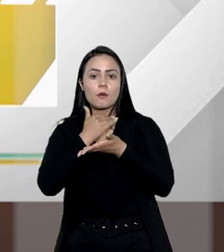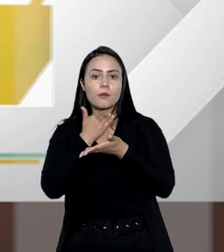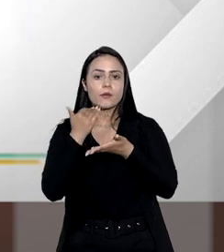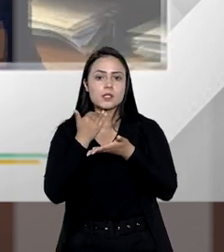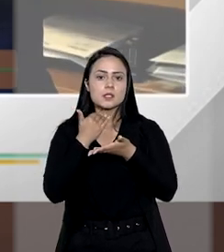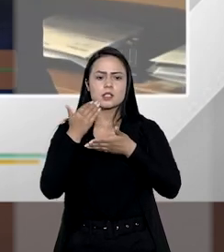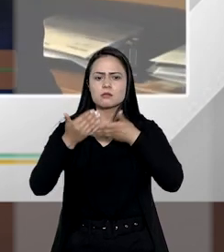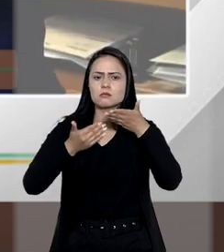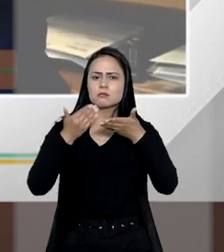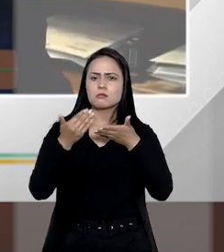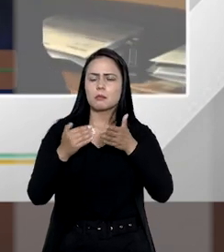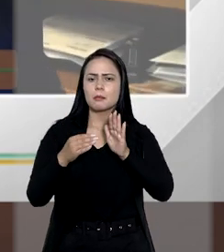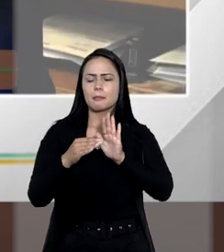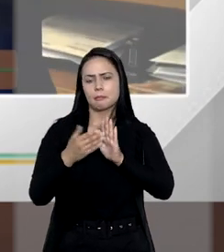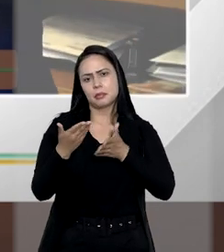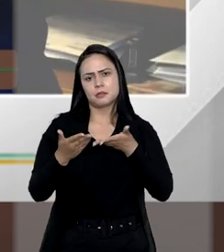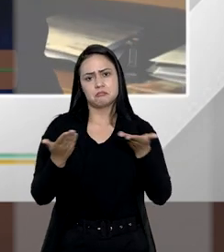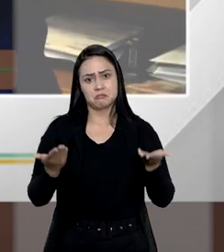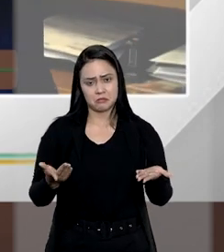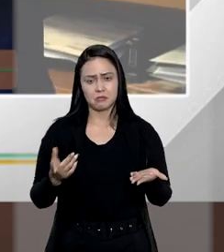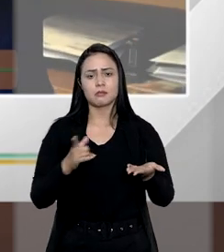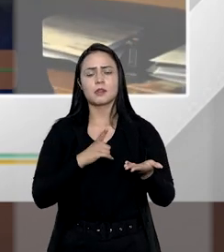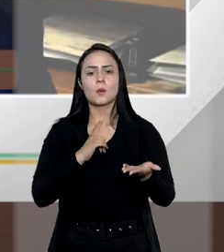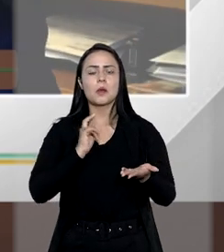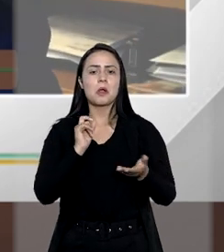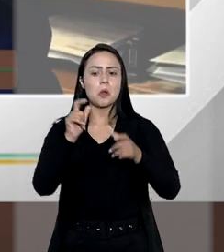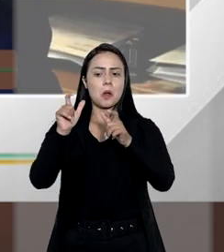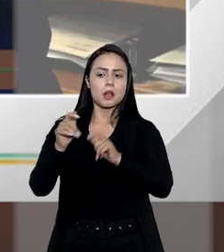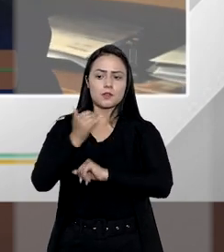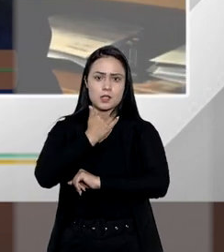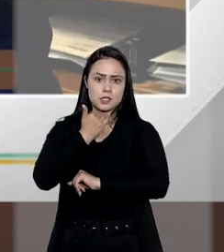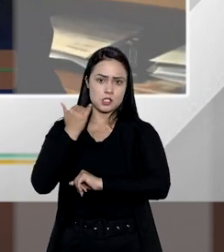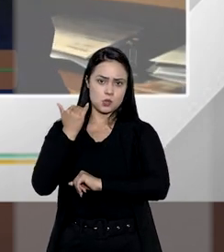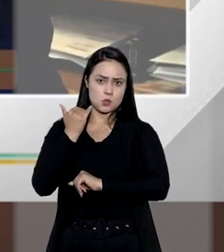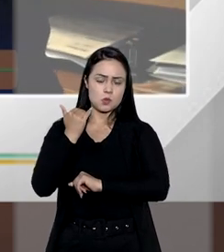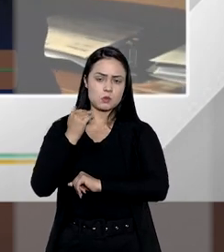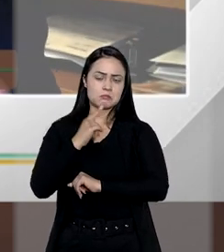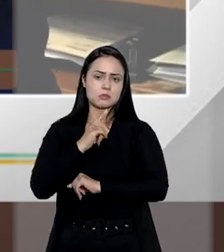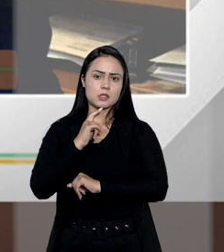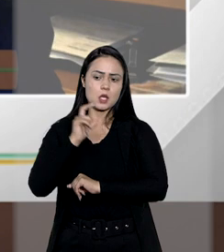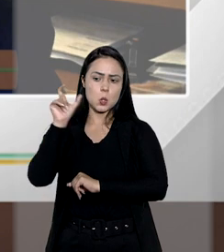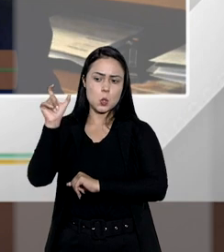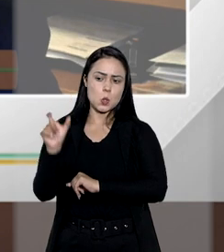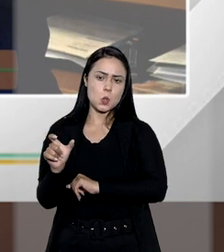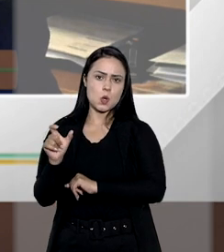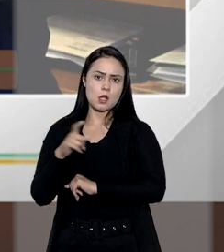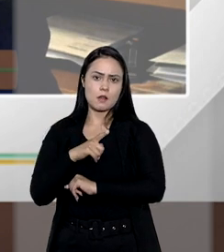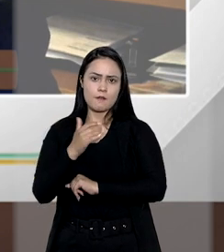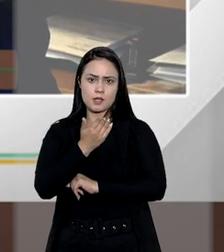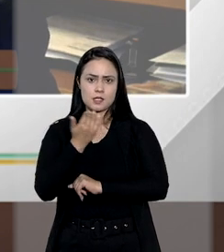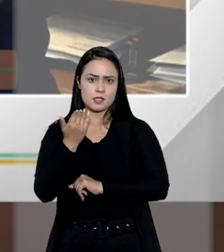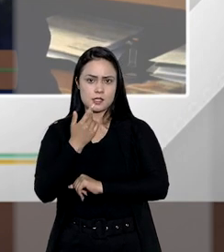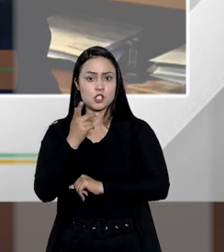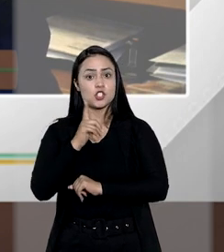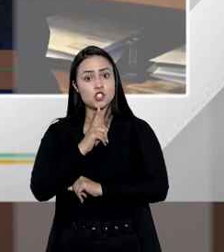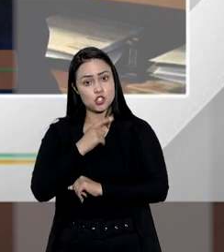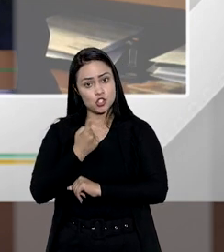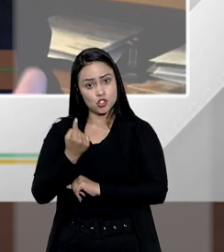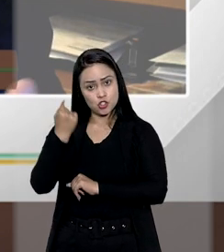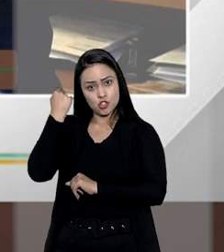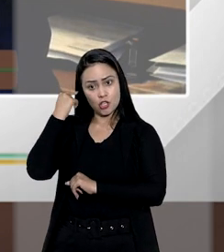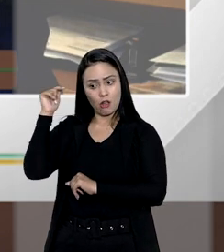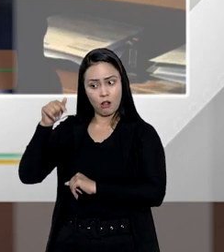no curso do processo e eles, então, tomam o lugar do falecido, tomam a posição que o falecido tinha